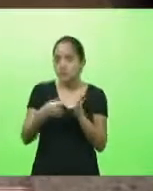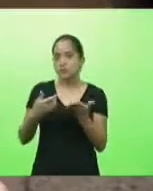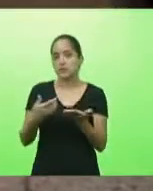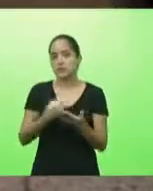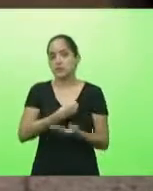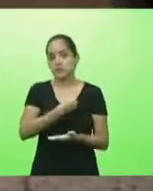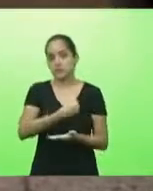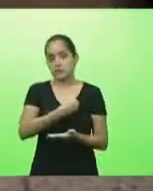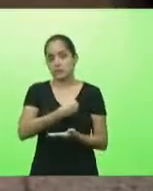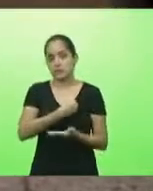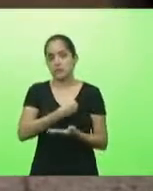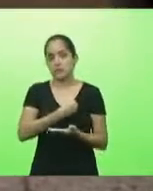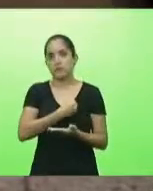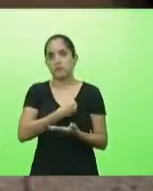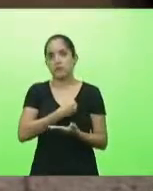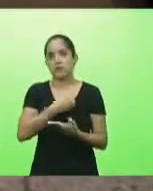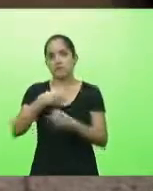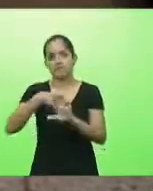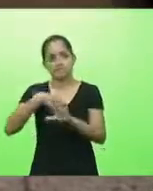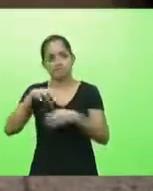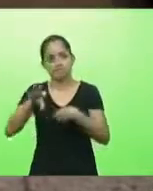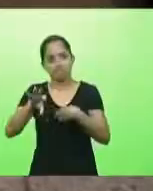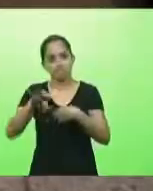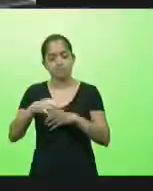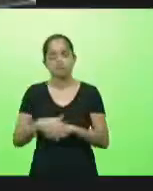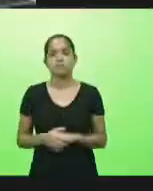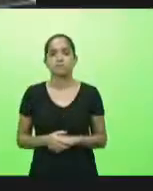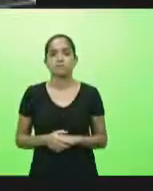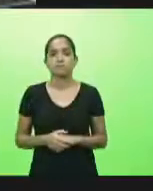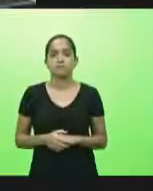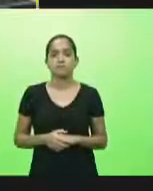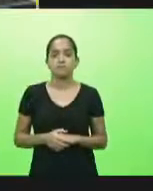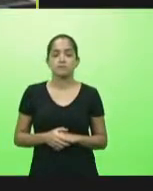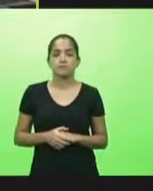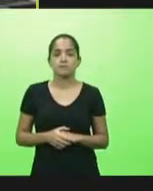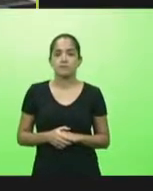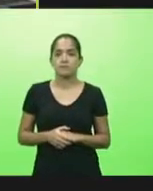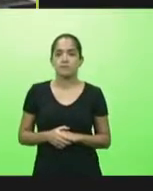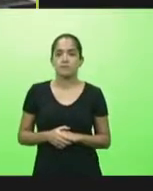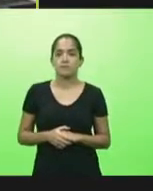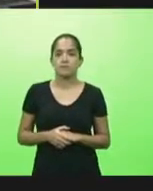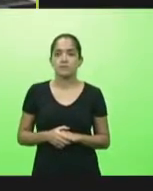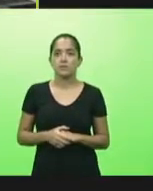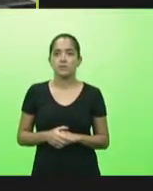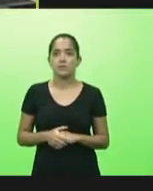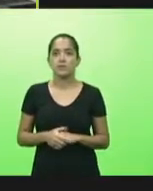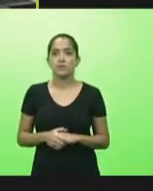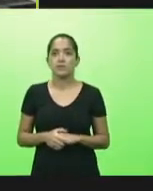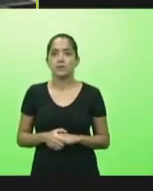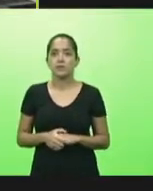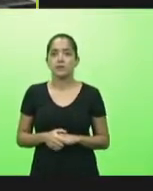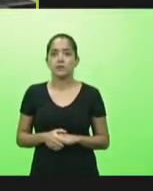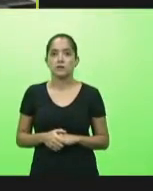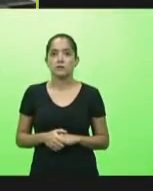solidariedade a você e corrobora as suas palavras questão de ordem senhor presidente a parte por favor